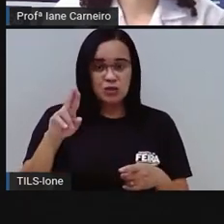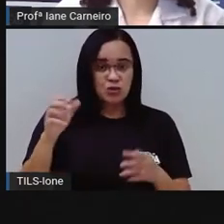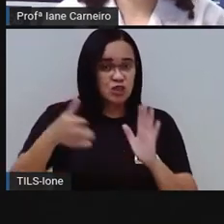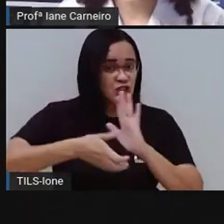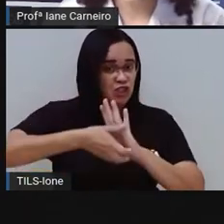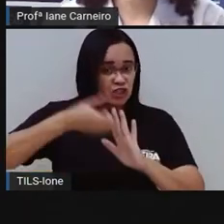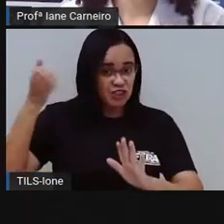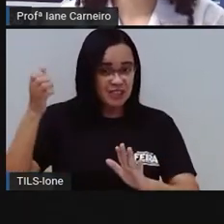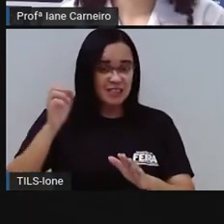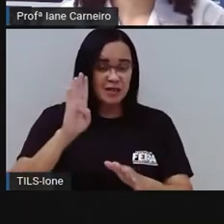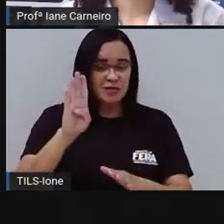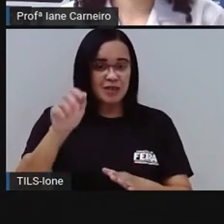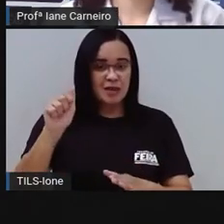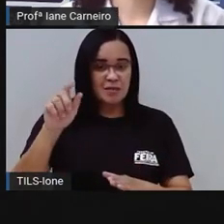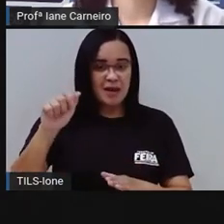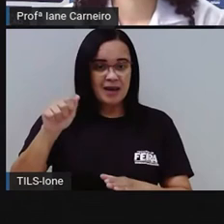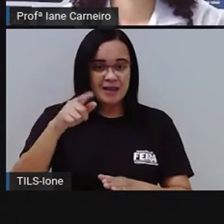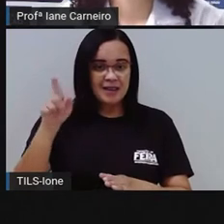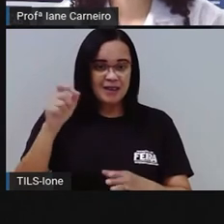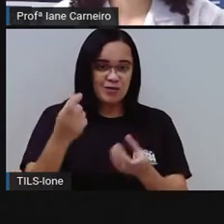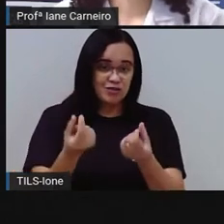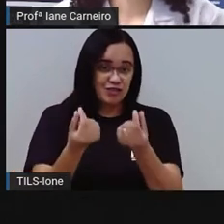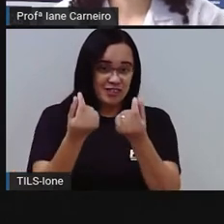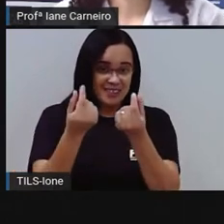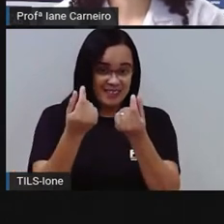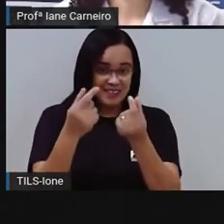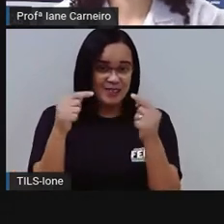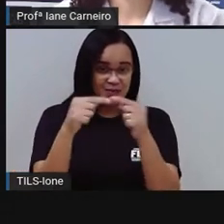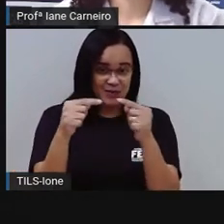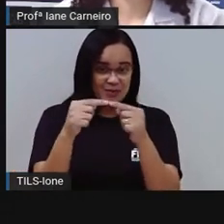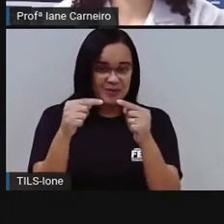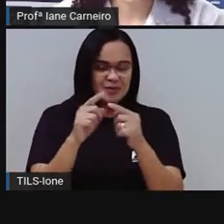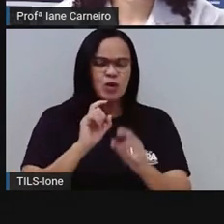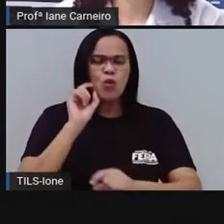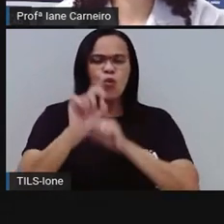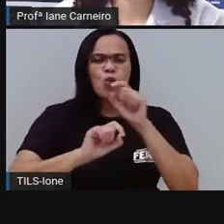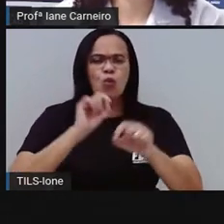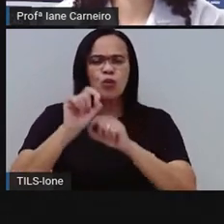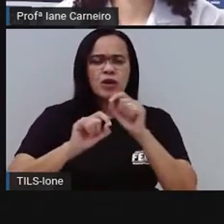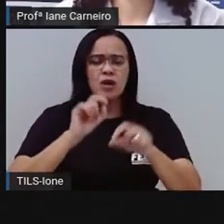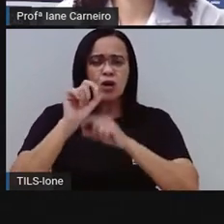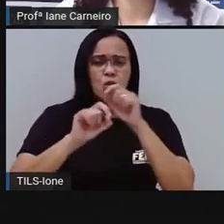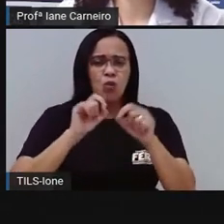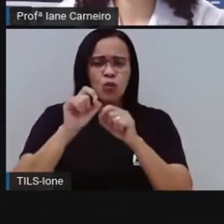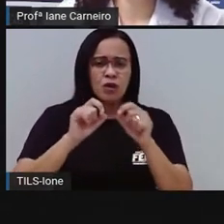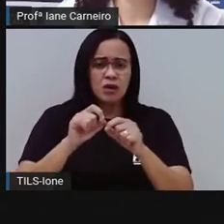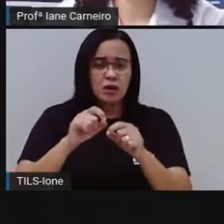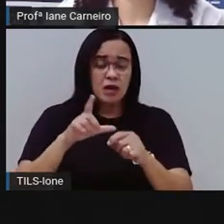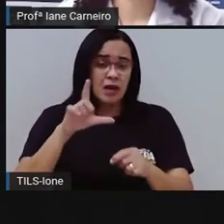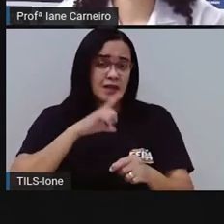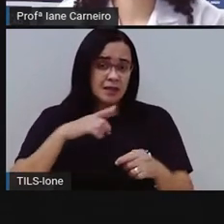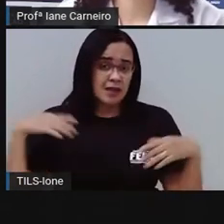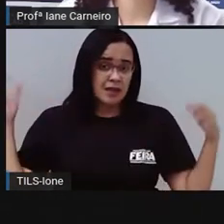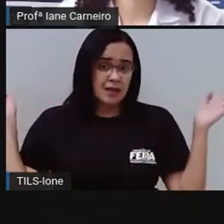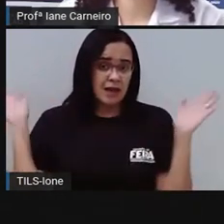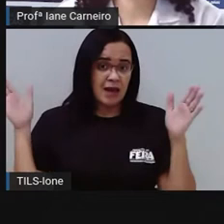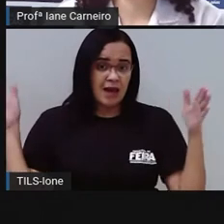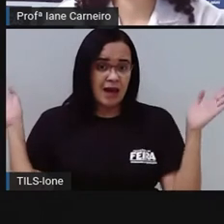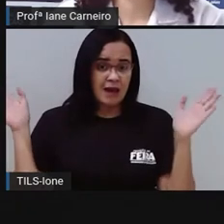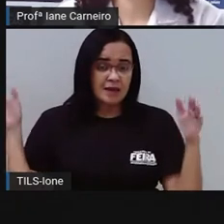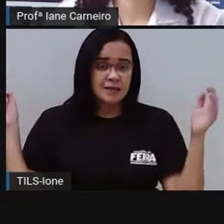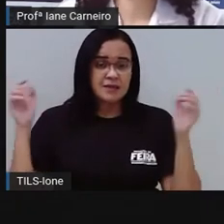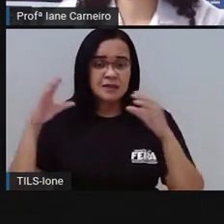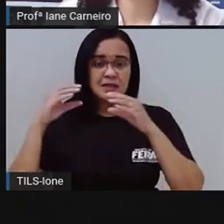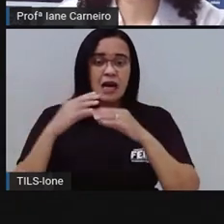barão. Próximo. O que é o que é? Tem asas e gosta de milho. Gosta de